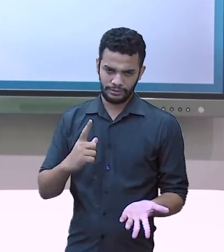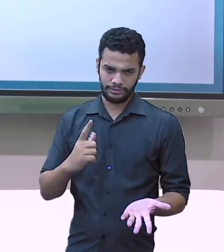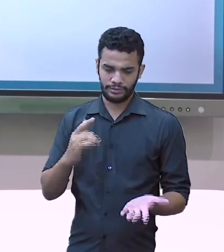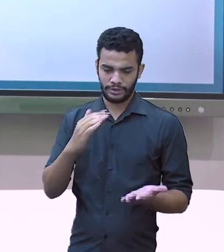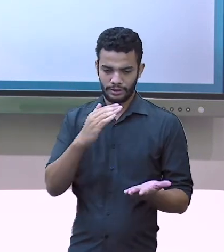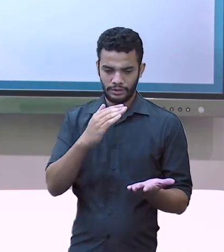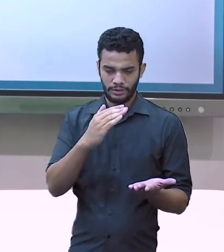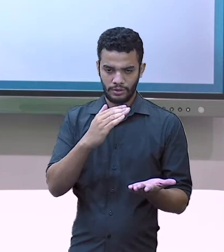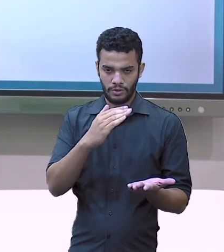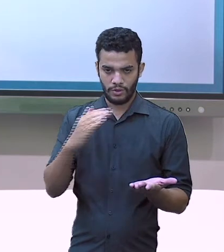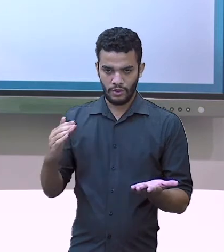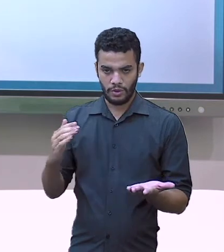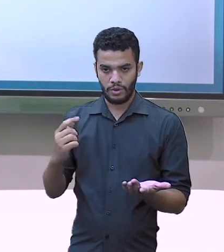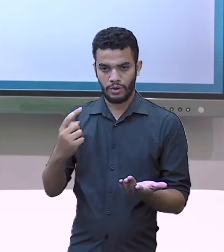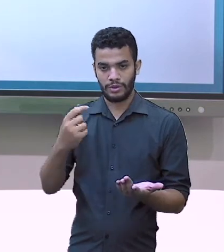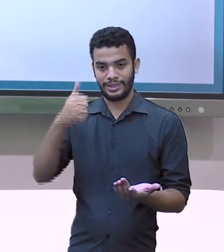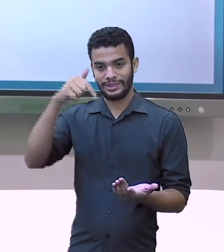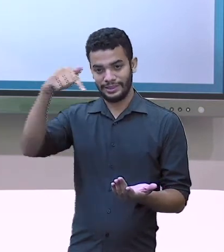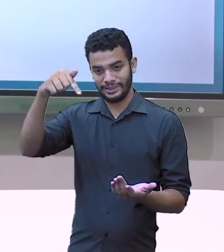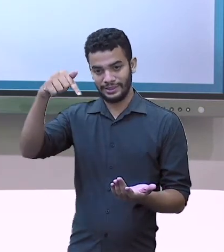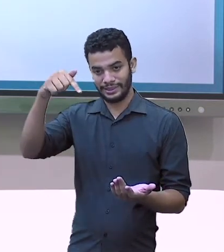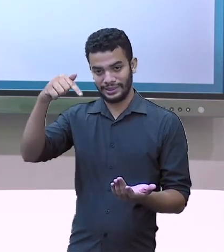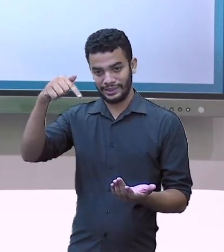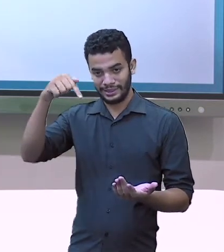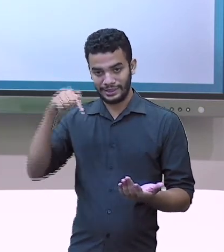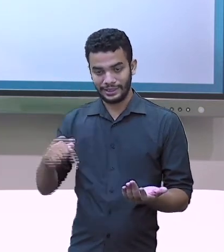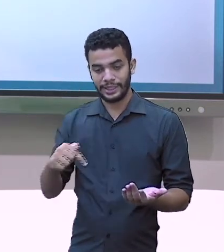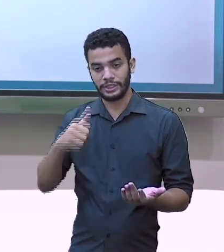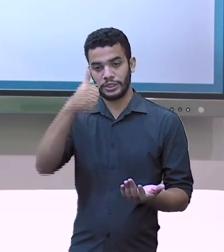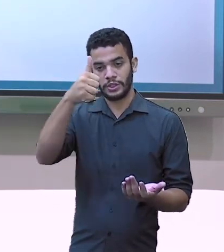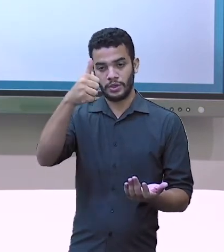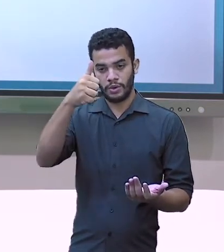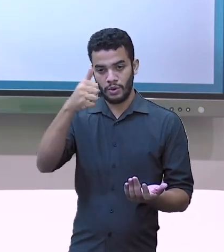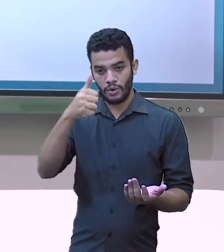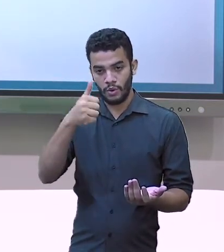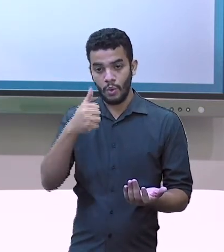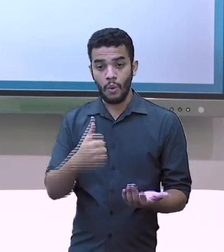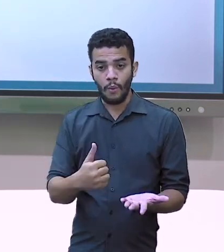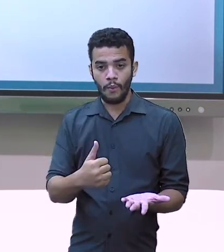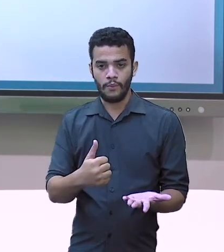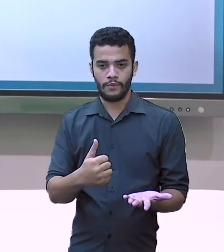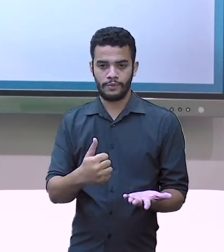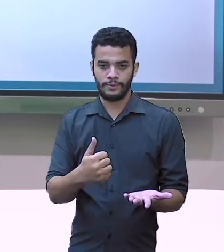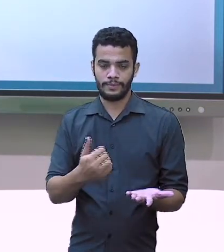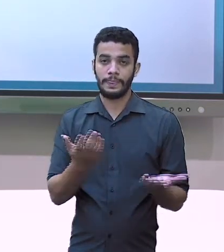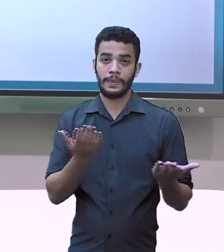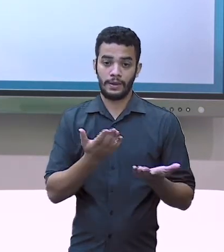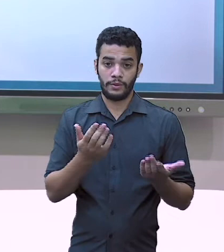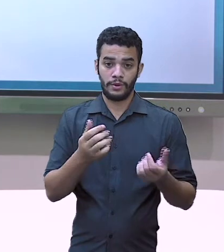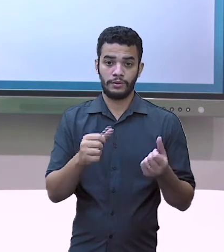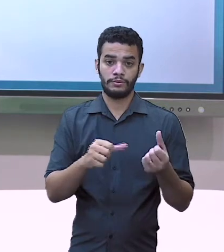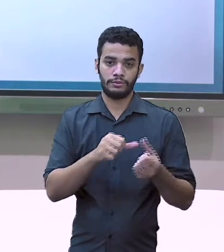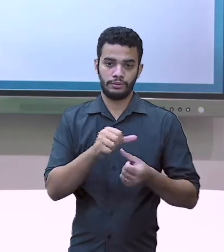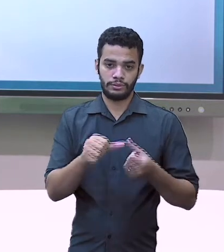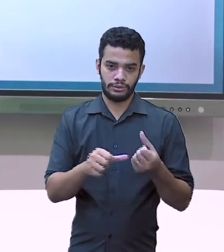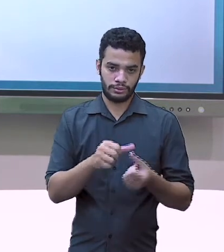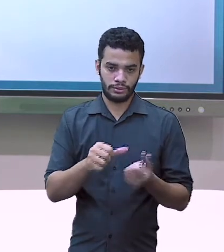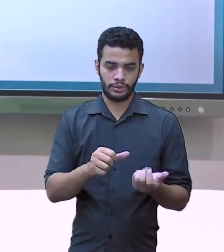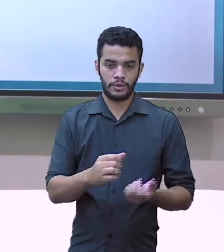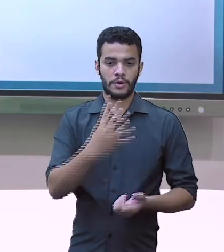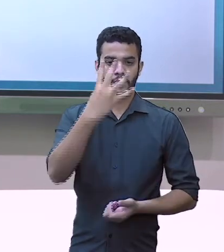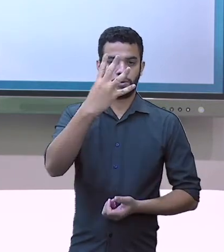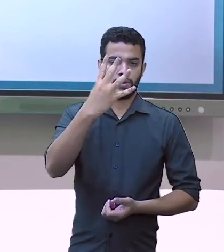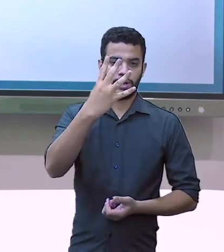1. Vou colocar aqui para vocês verem. Agora, 4 menos 2 é igual a 2.